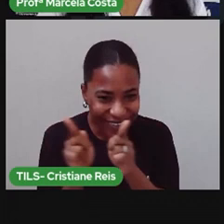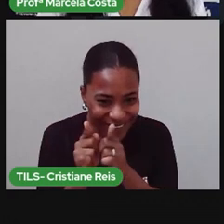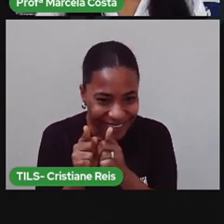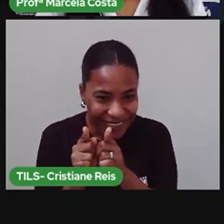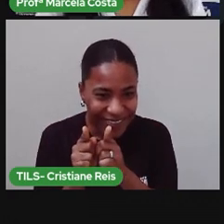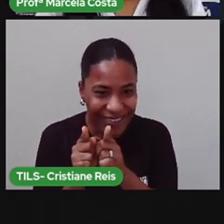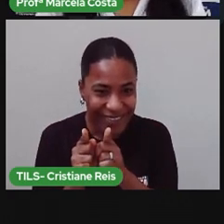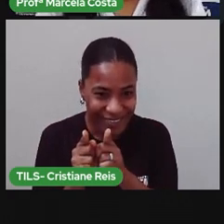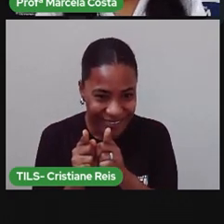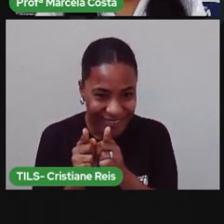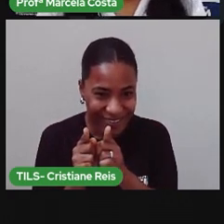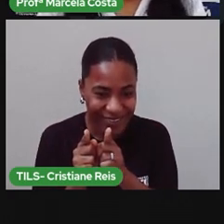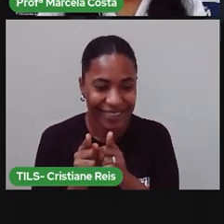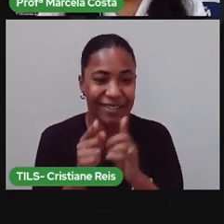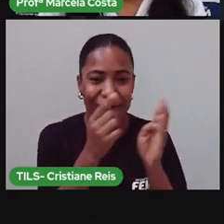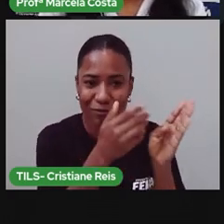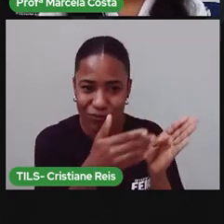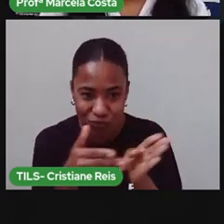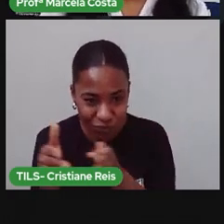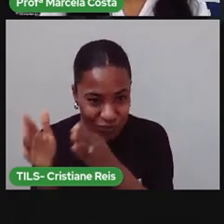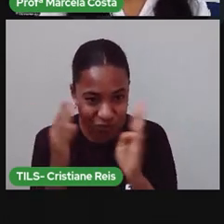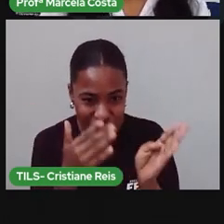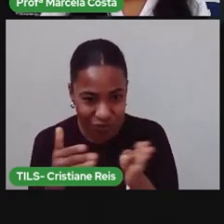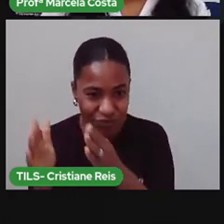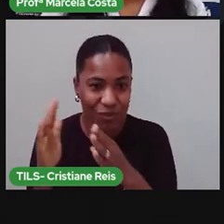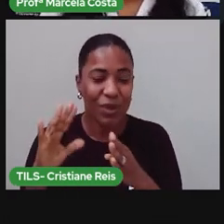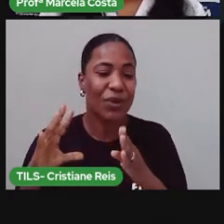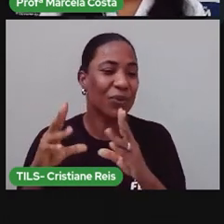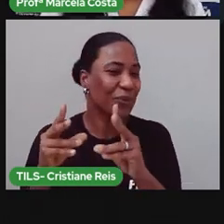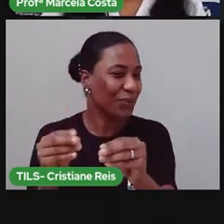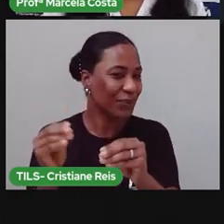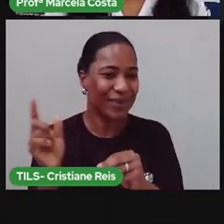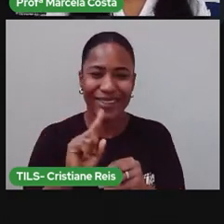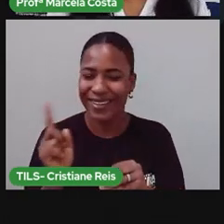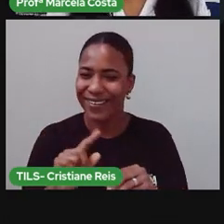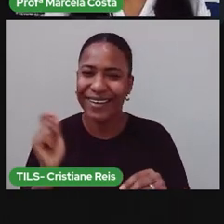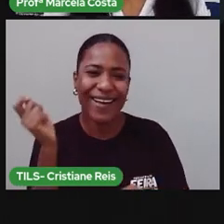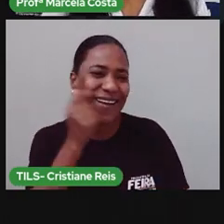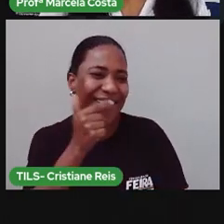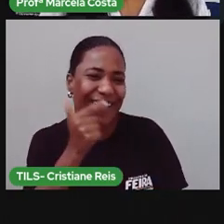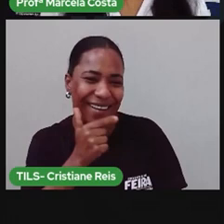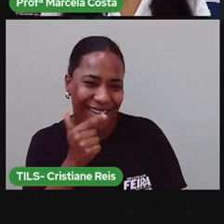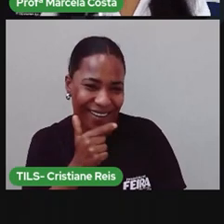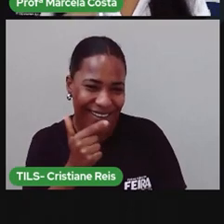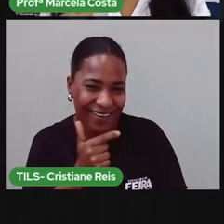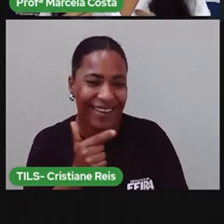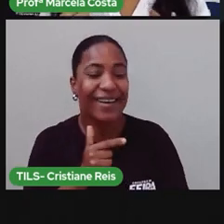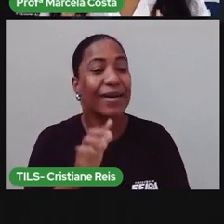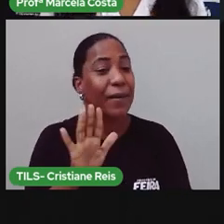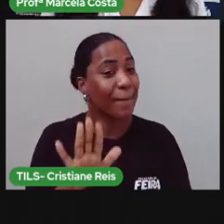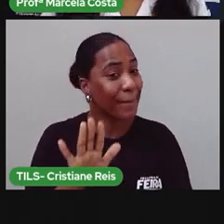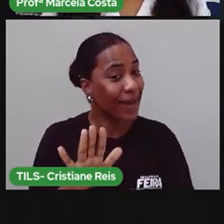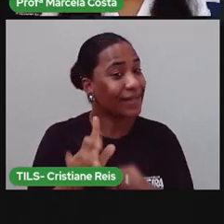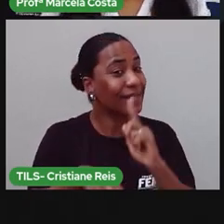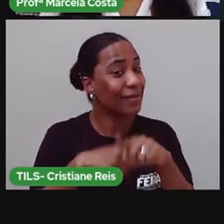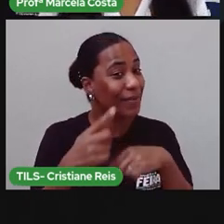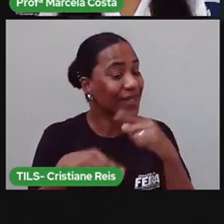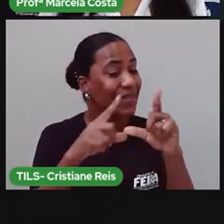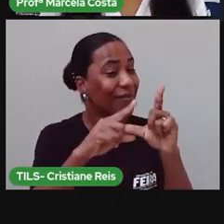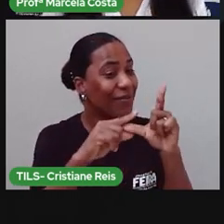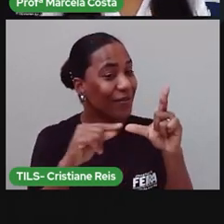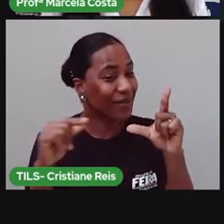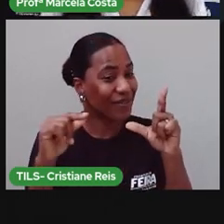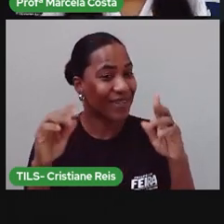Eu não terminei de apresentar ele todo. É muito divertido, tá? Mas vocês vão ter que olhar o link